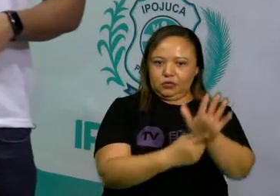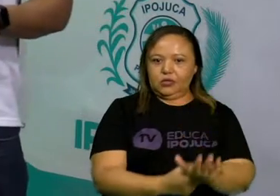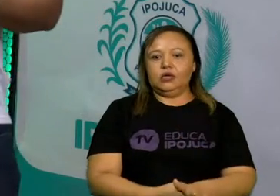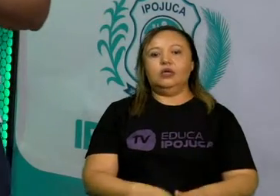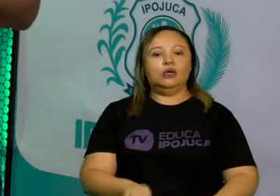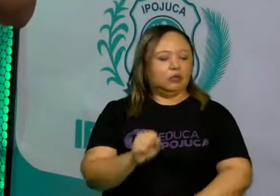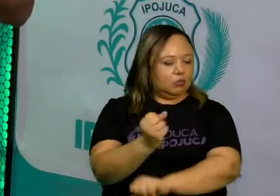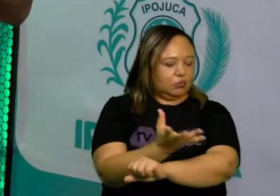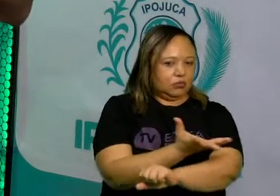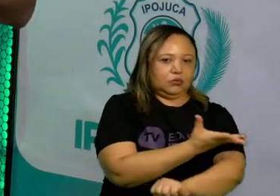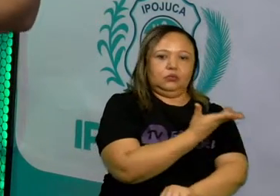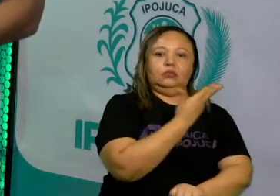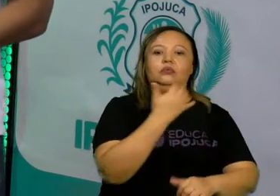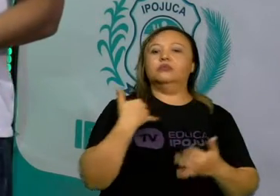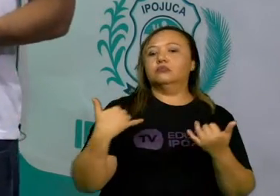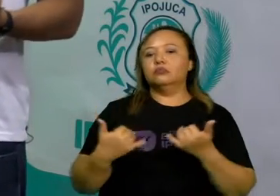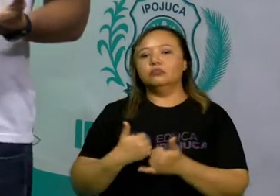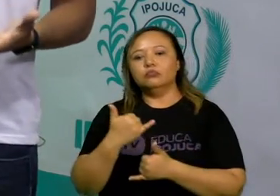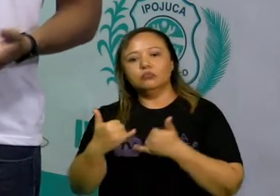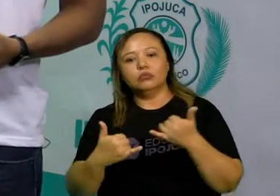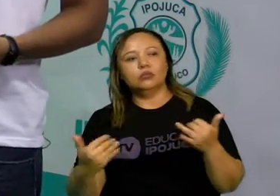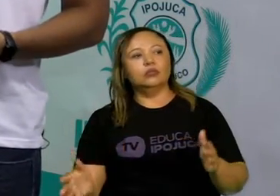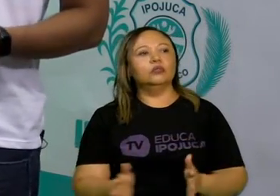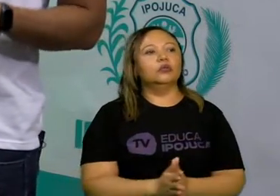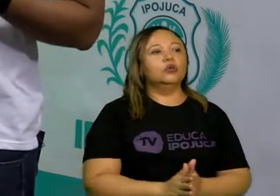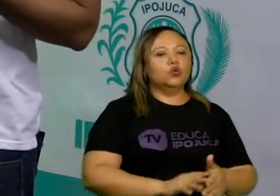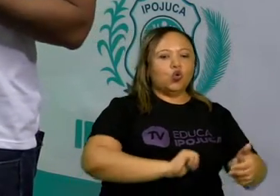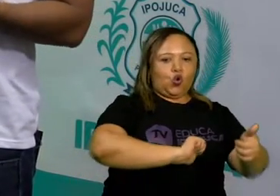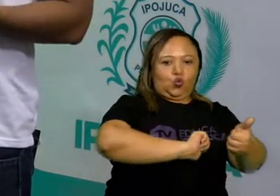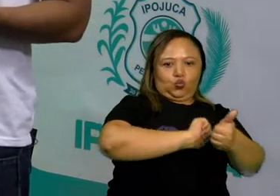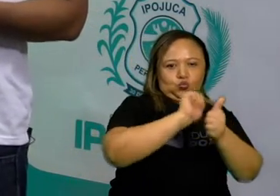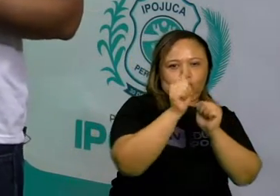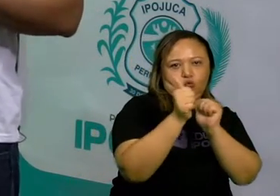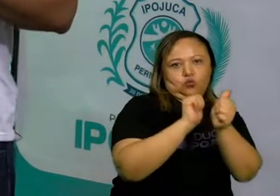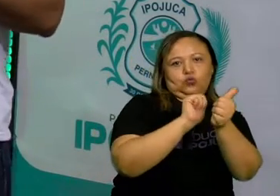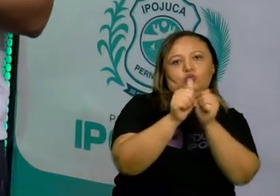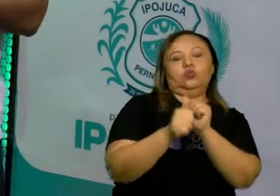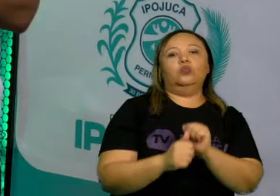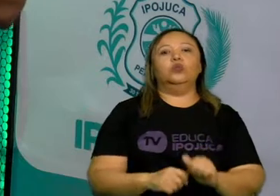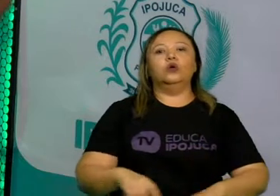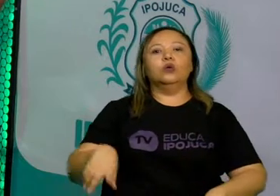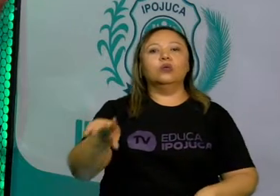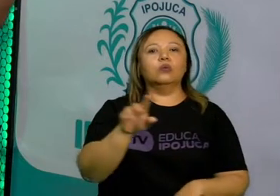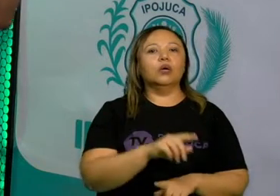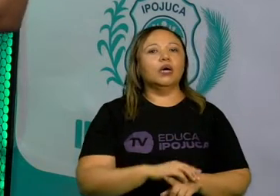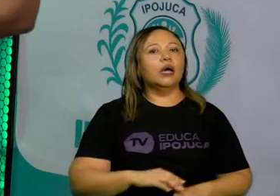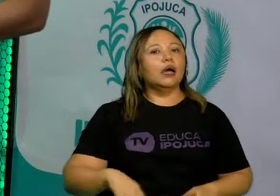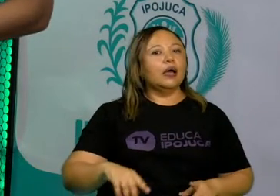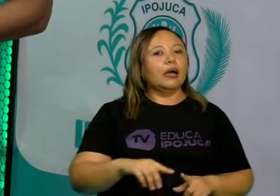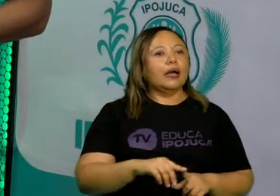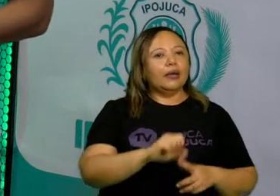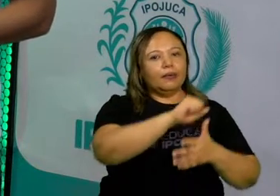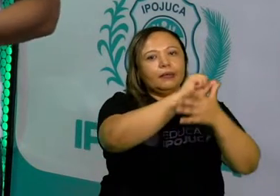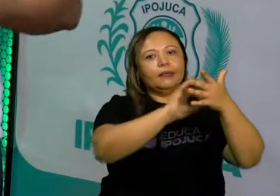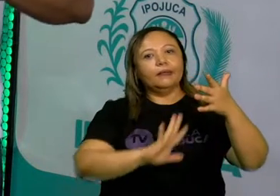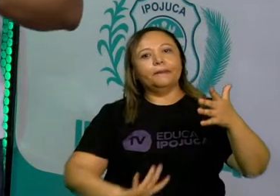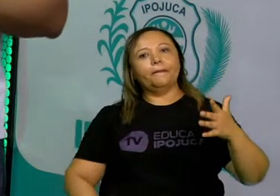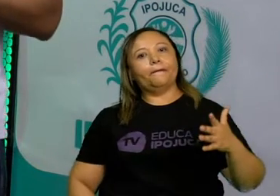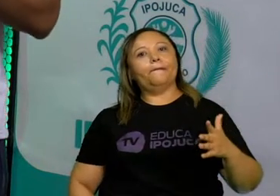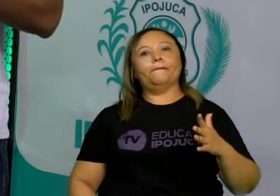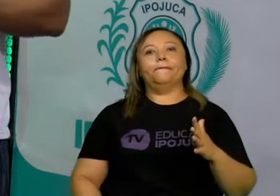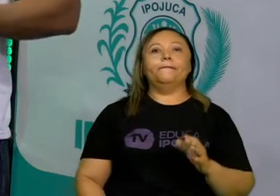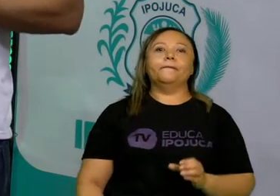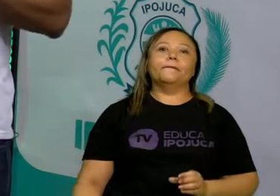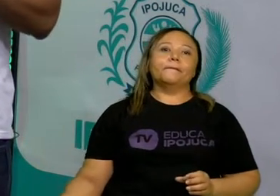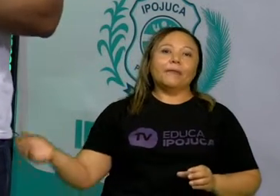E o jogo é o quê? O jogo é uma atividade ou uma ocupação voluntária que vai ser exercida